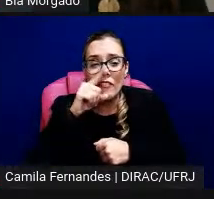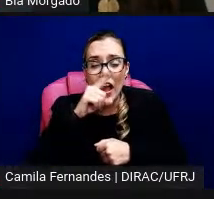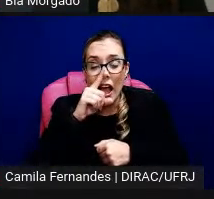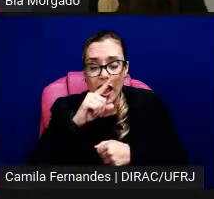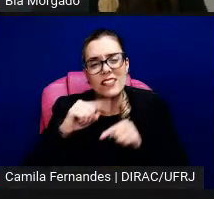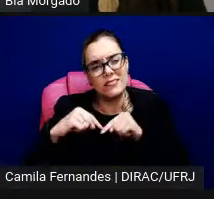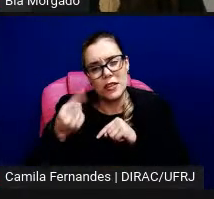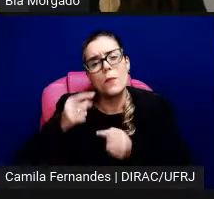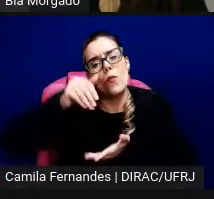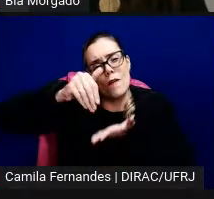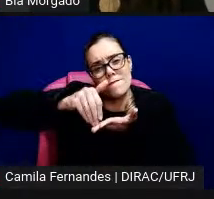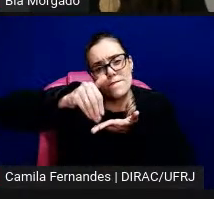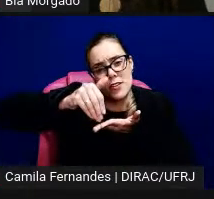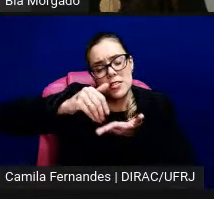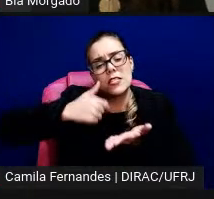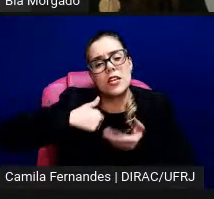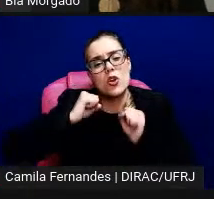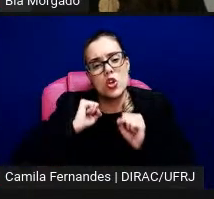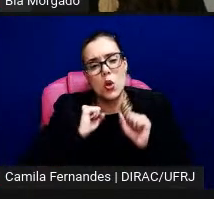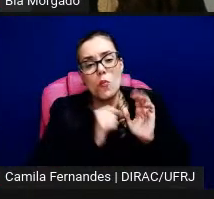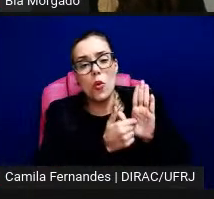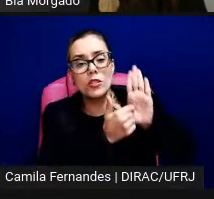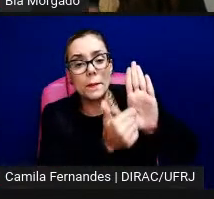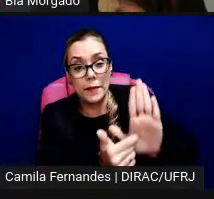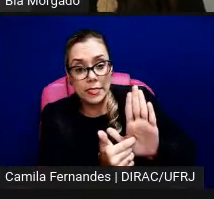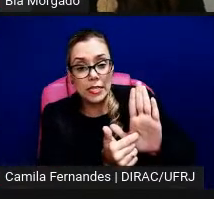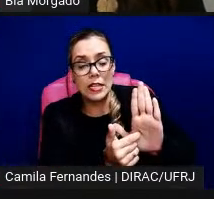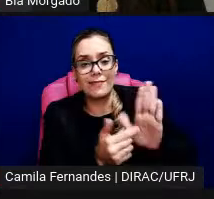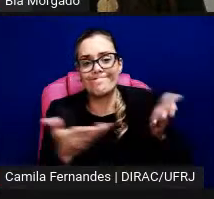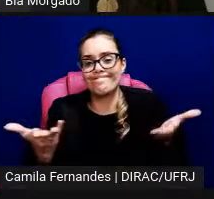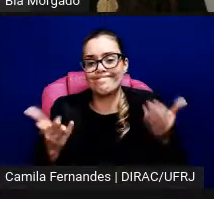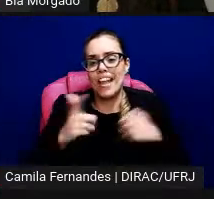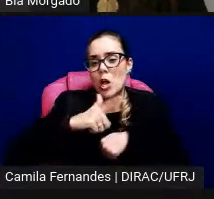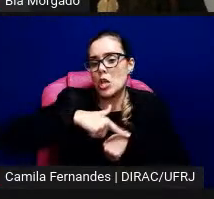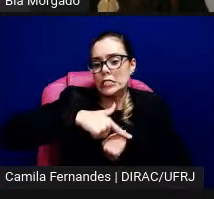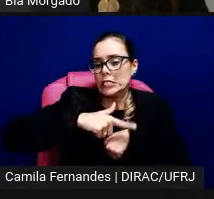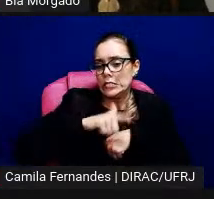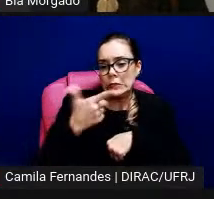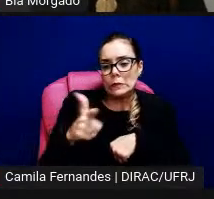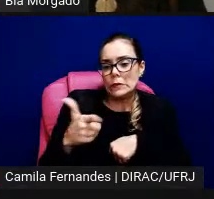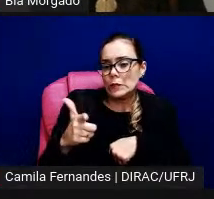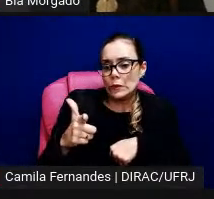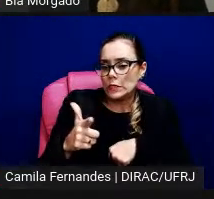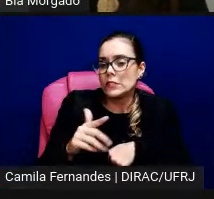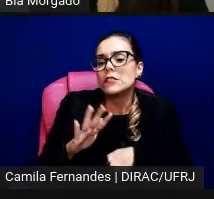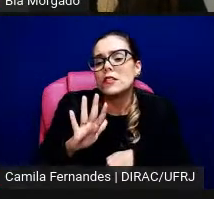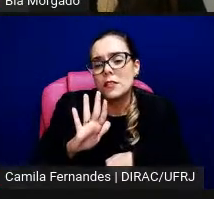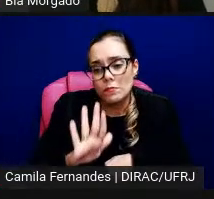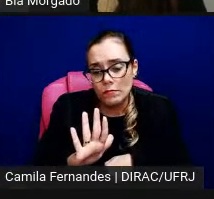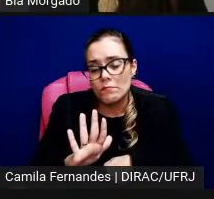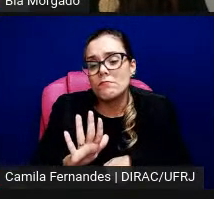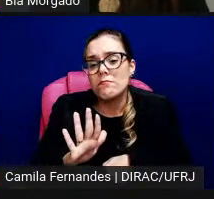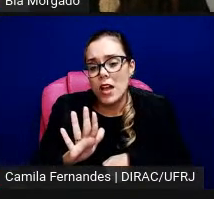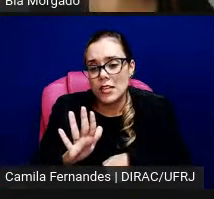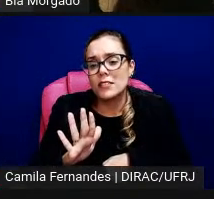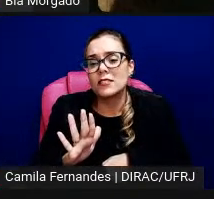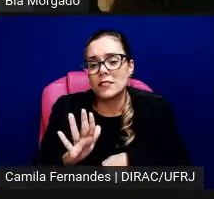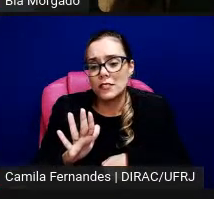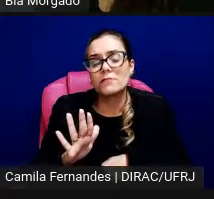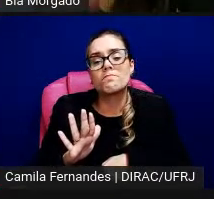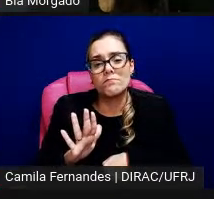mostrar algum tô achando melhor eu não mostrar agora né e aí nos vídeos essas pessoas falam eu queria que a mesa ficasse